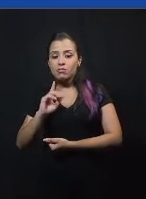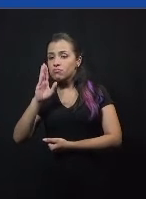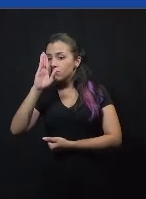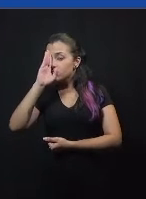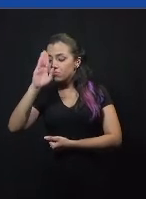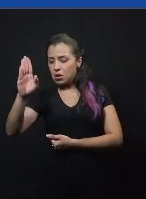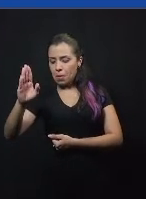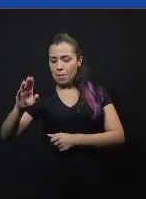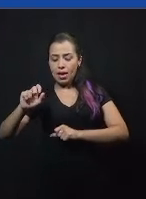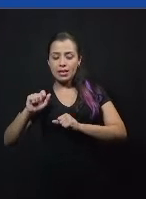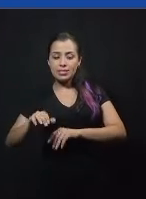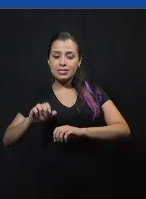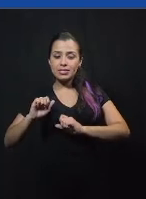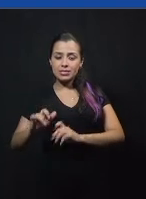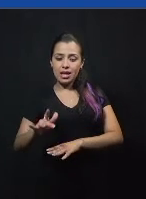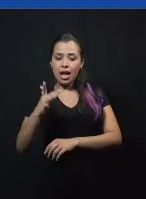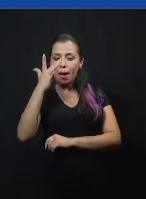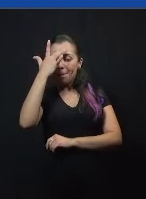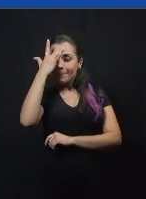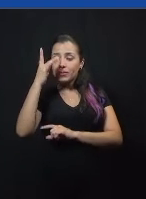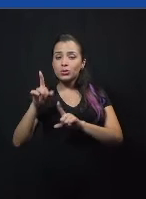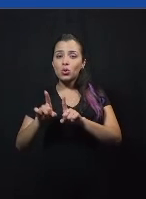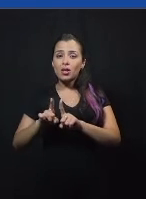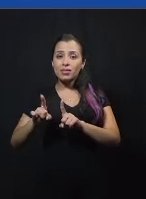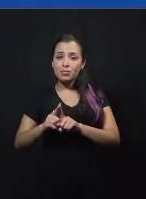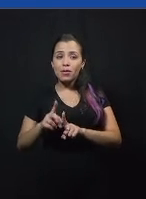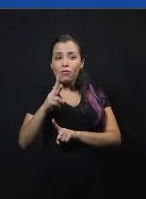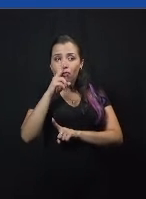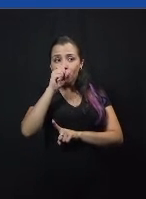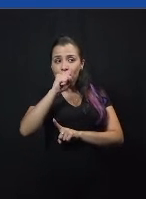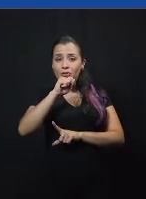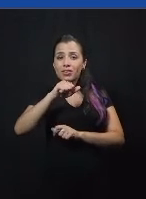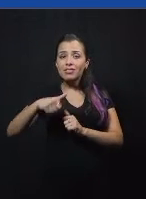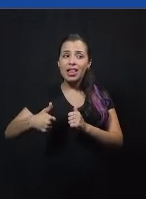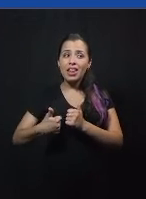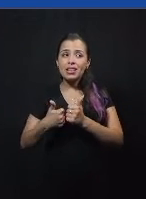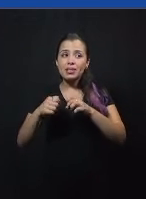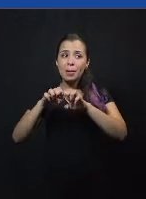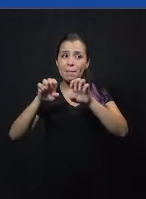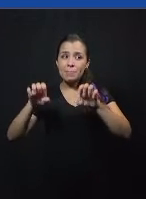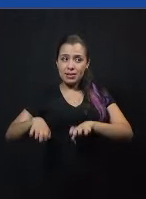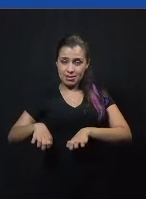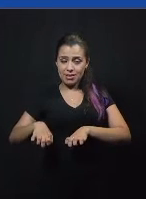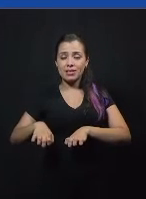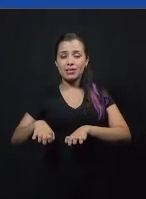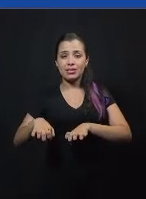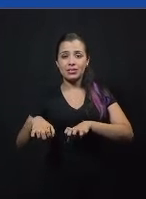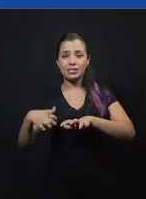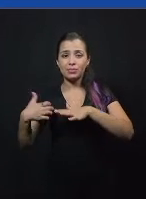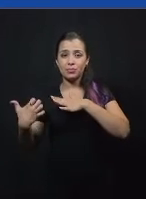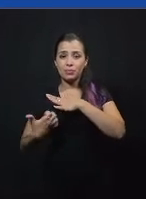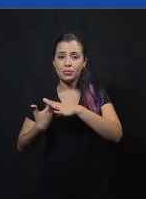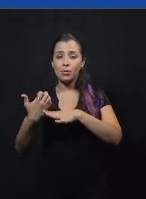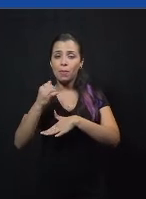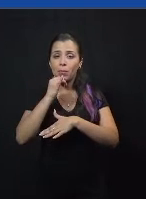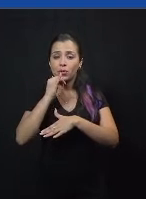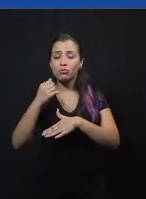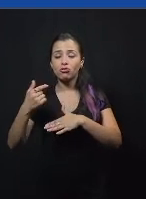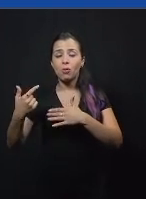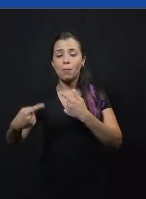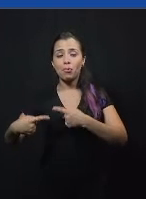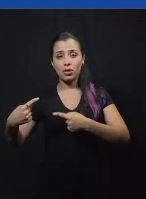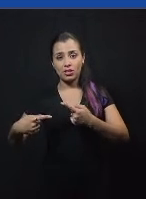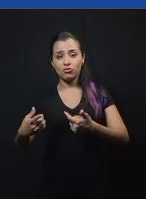em suas pessoas. E fortalecer organizações que trabalham com isso, que trabalham a educação política, o engajamento cívico também.